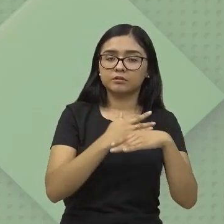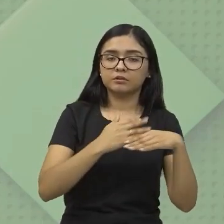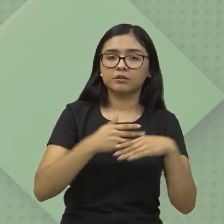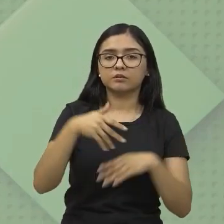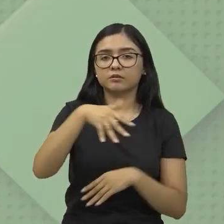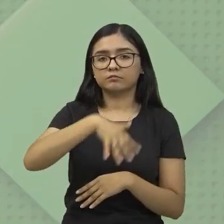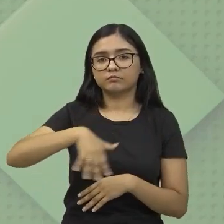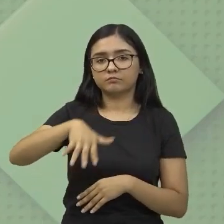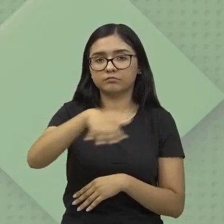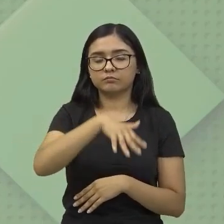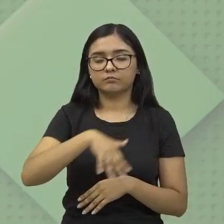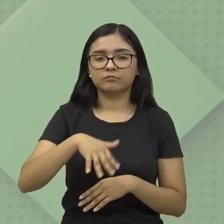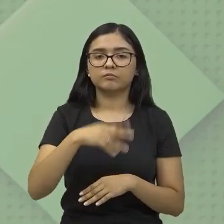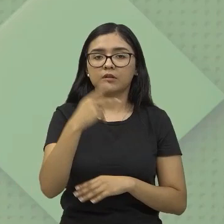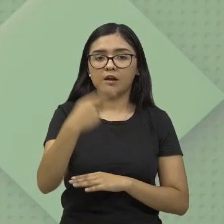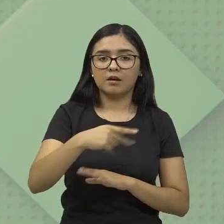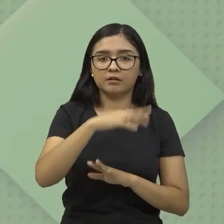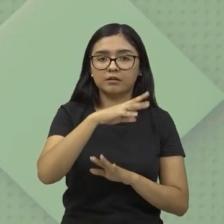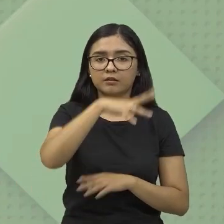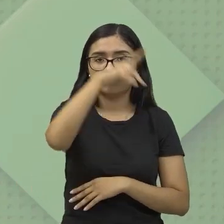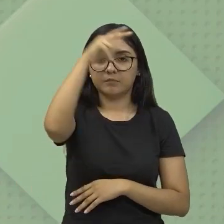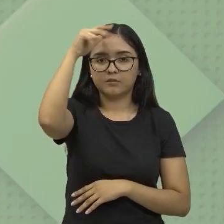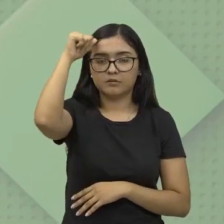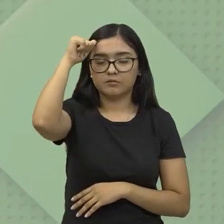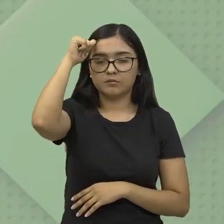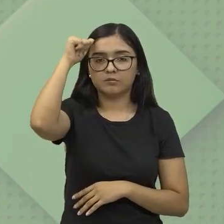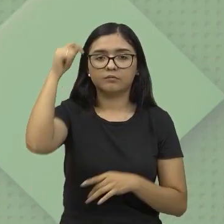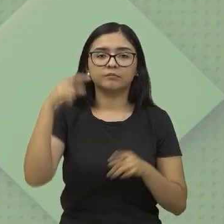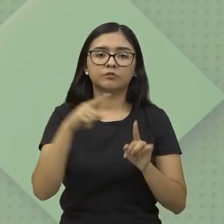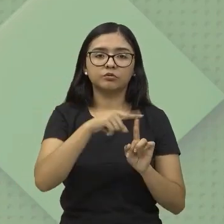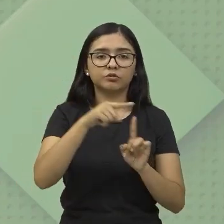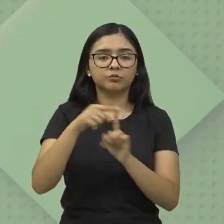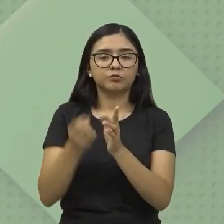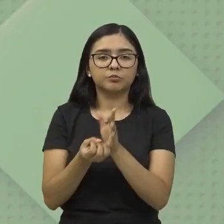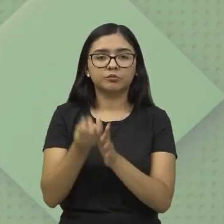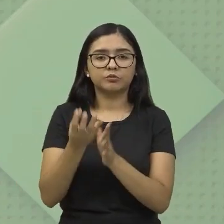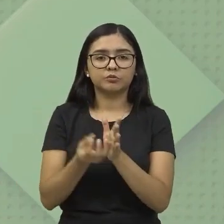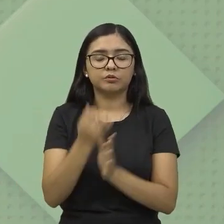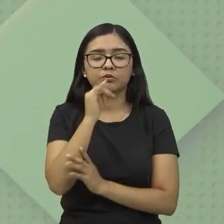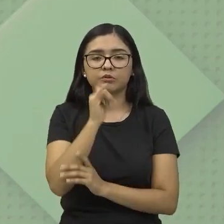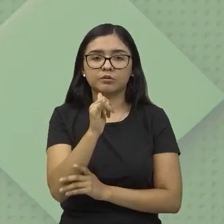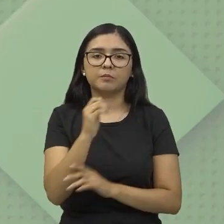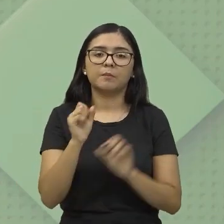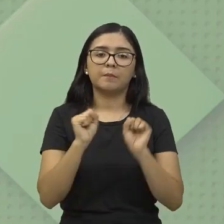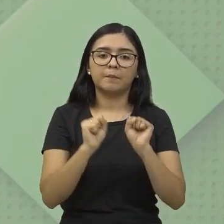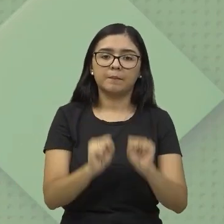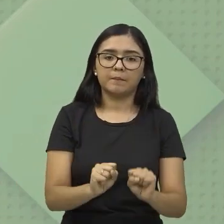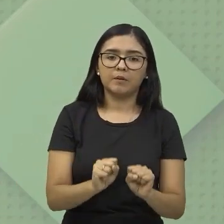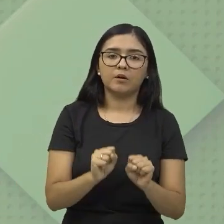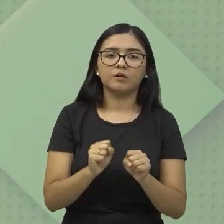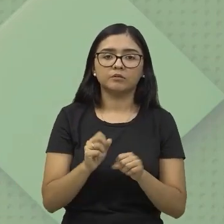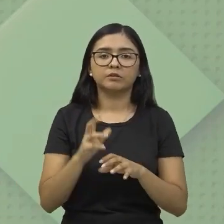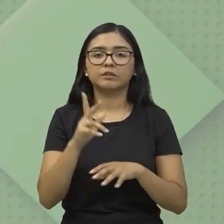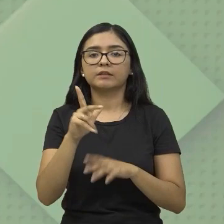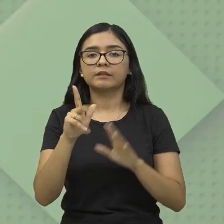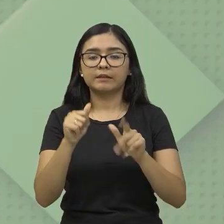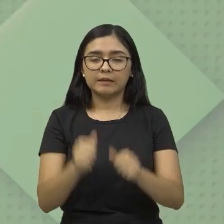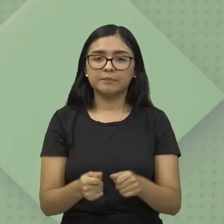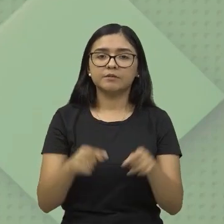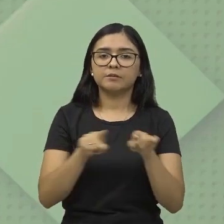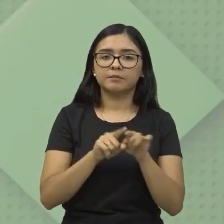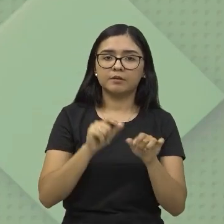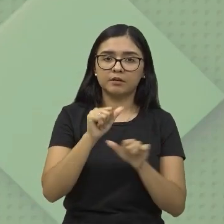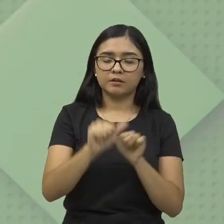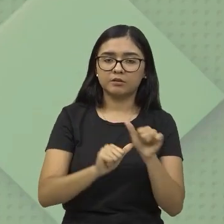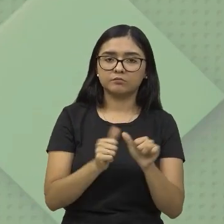região, né, na região amazônica. Essas fontes de geração de energia, elas podem ser consideradas limpas e renováveis, como, por